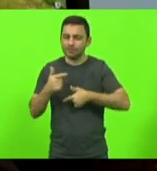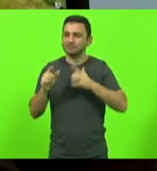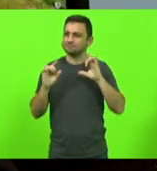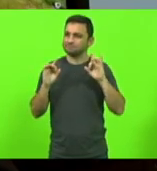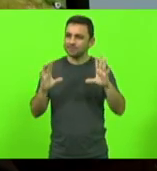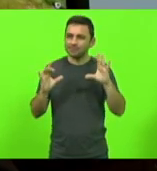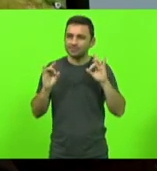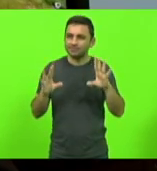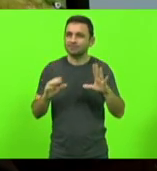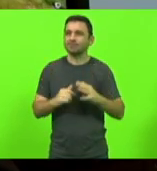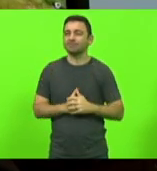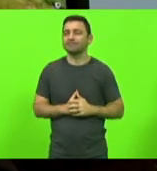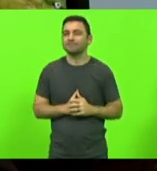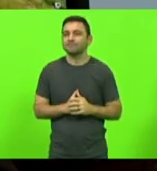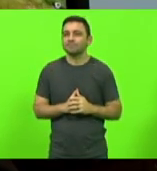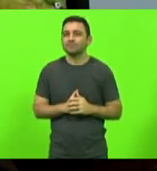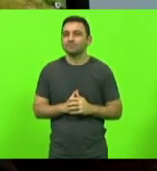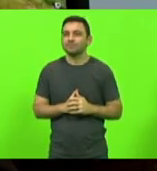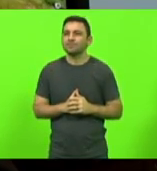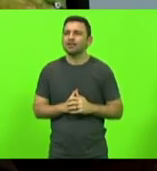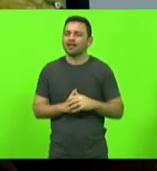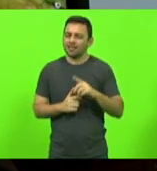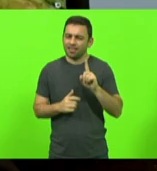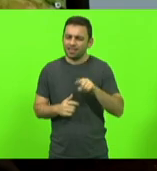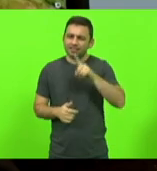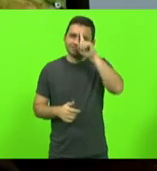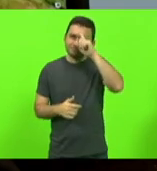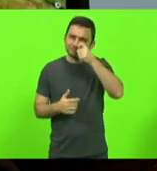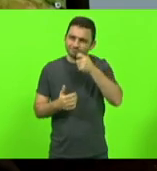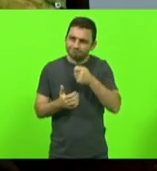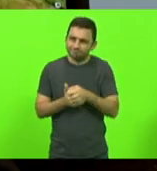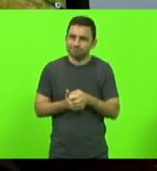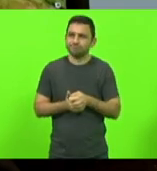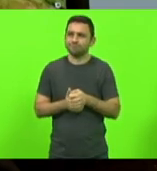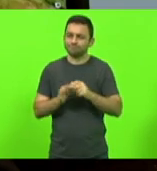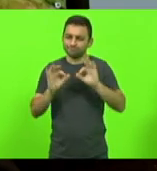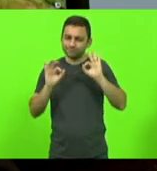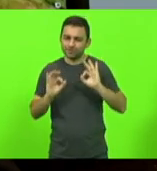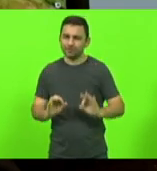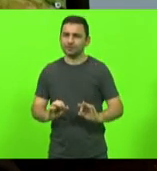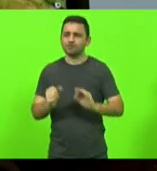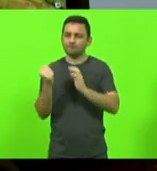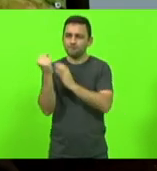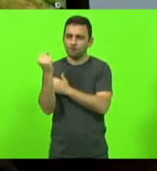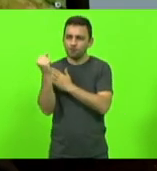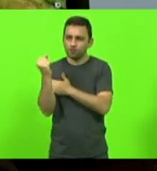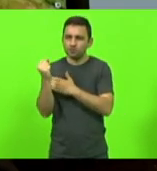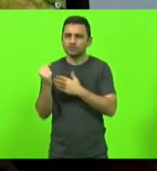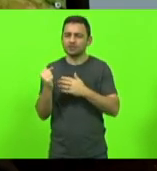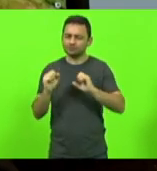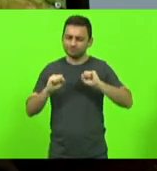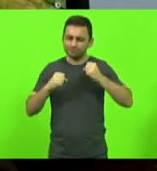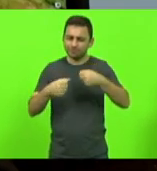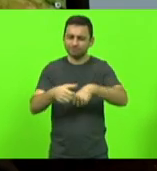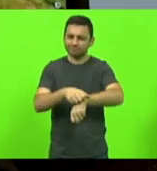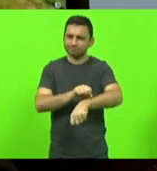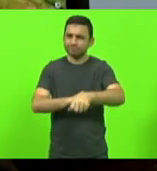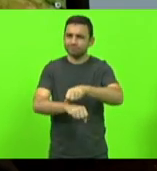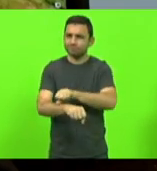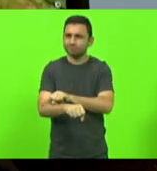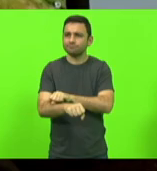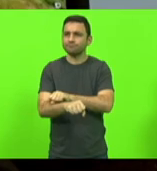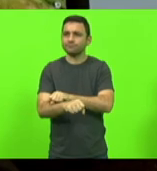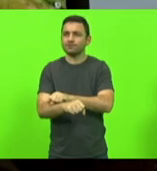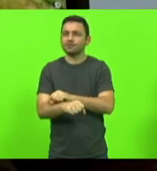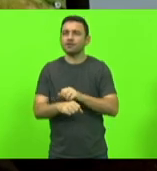fazendo. Com muita determinação, com muita força, com muita garra e, muitas